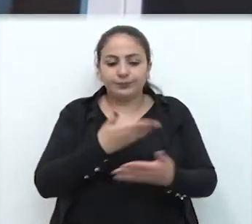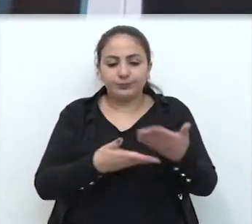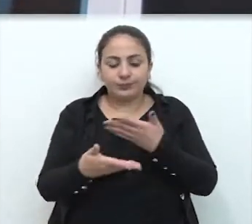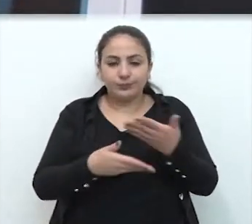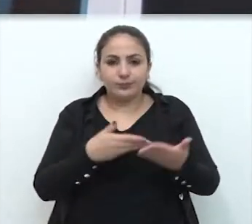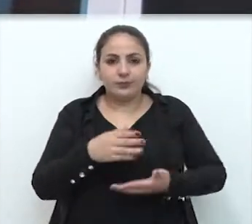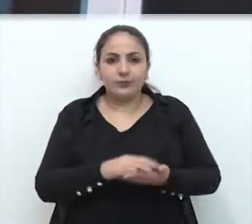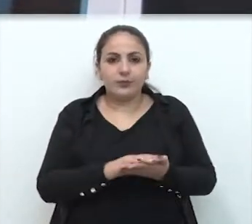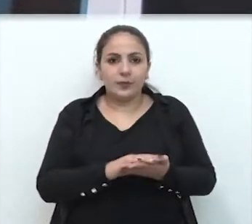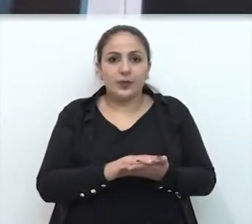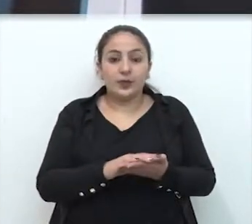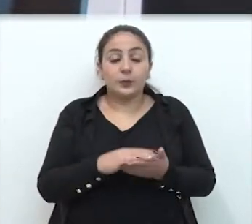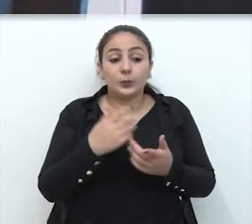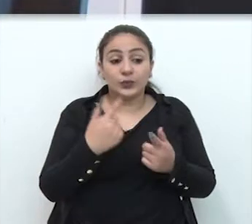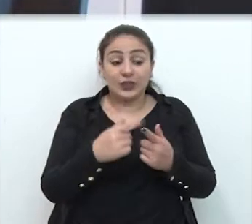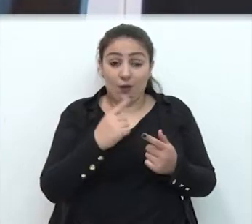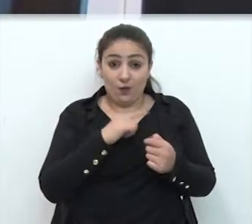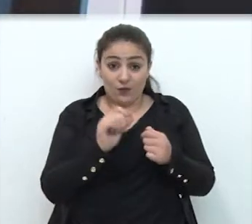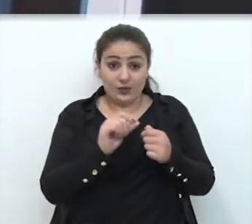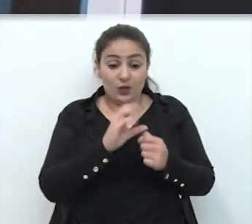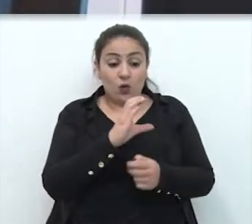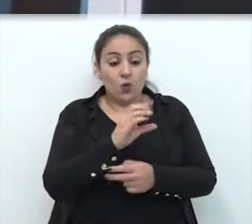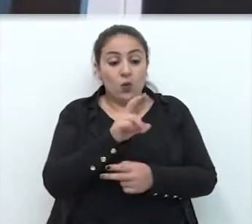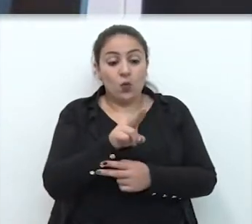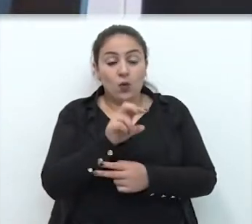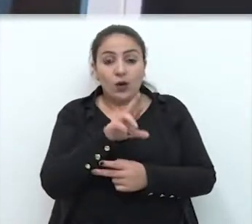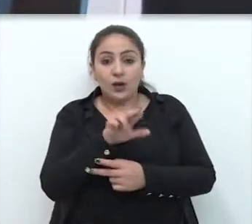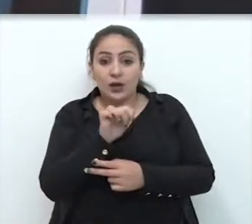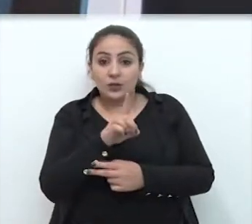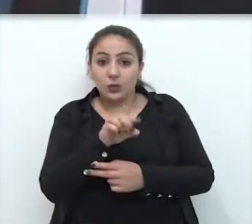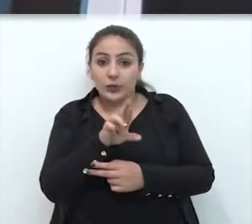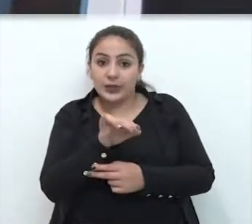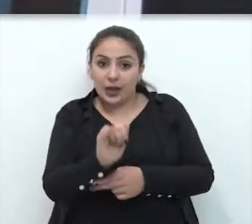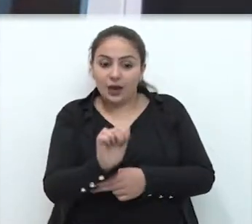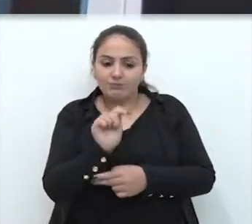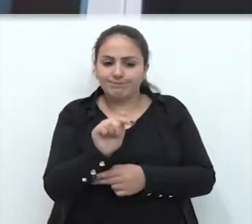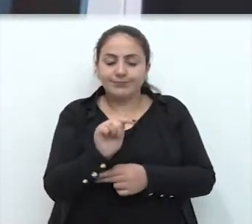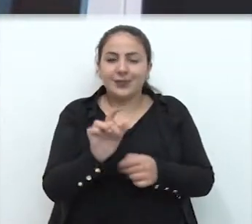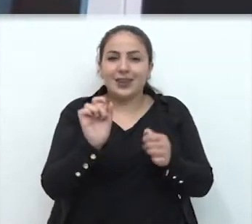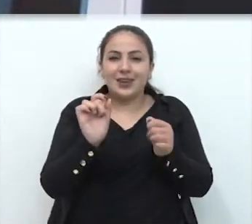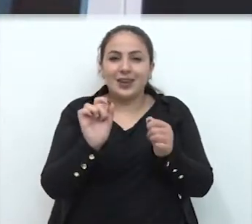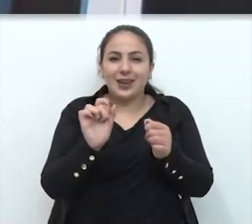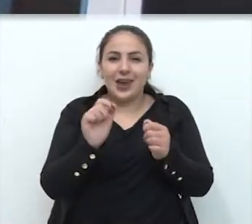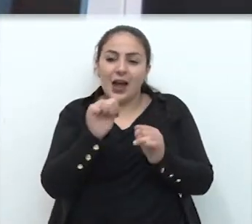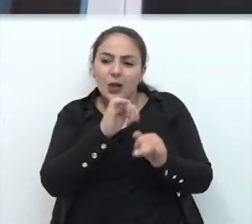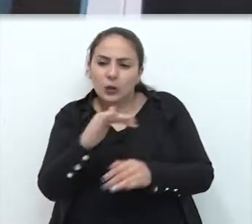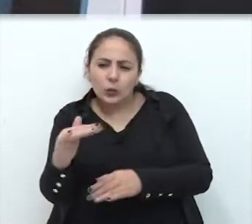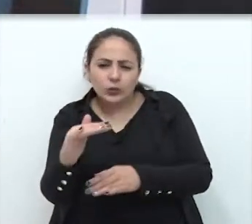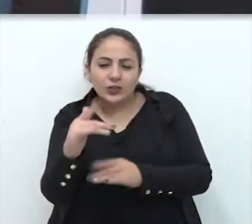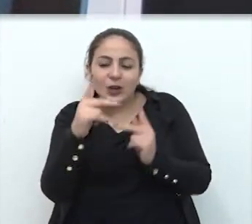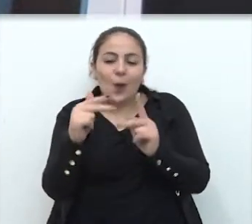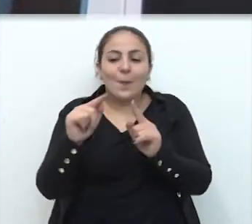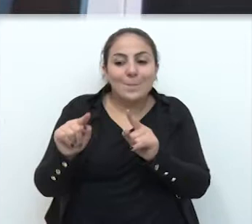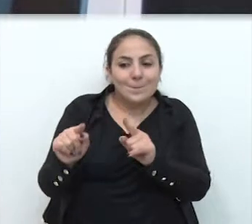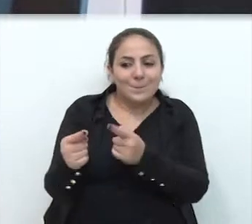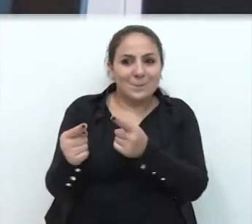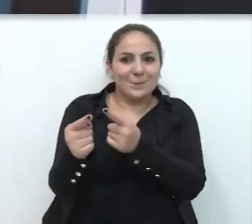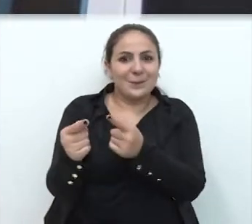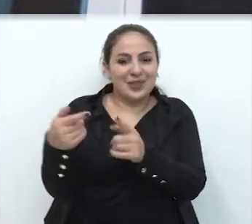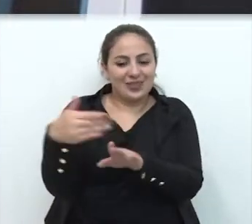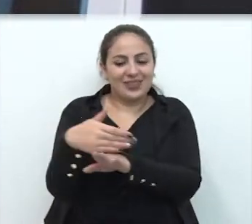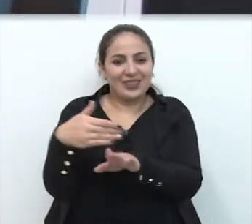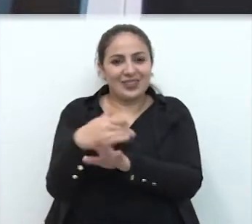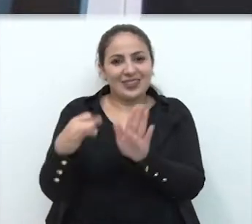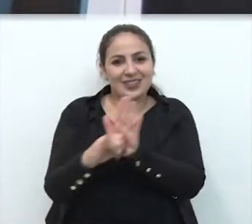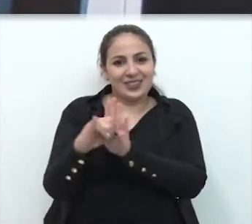que foram contemplados, porque eu estou fazendo a curadoria, né? Então, eles foram desafiados a